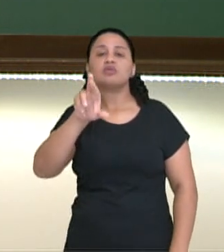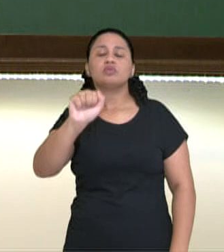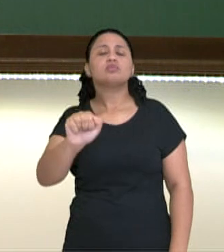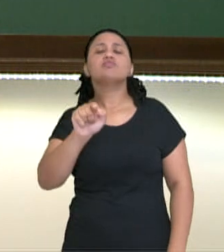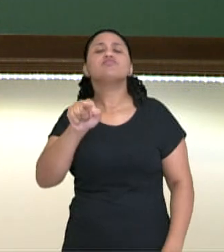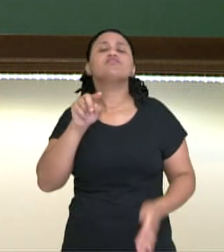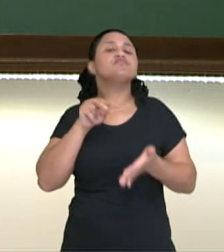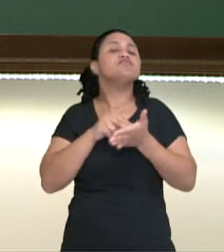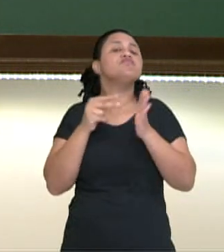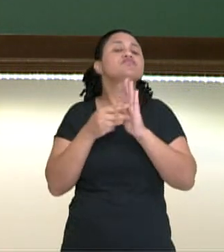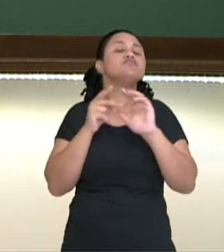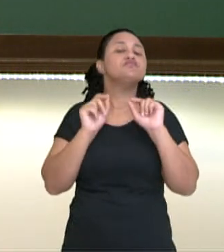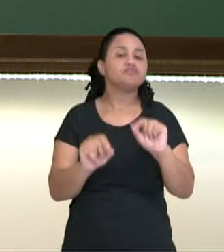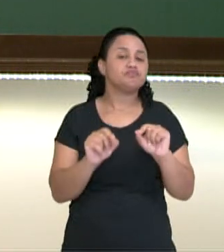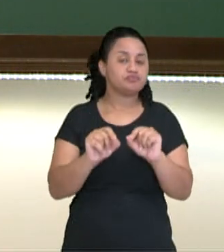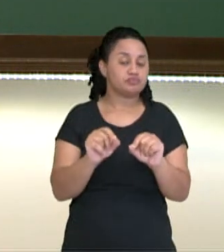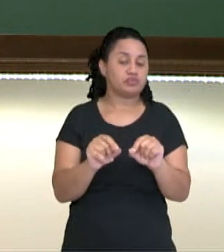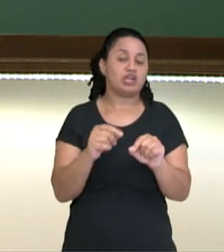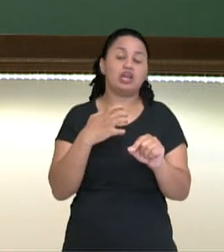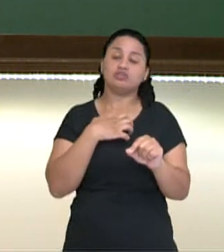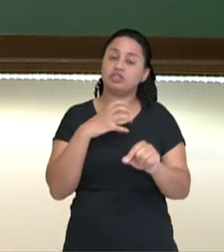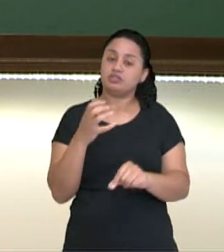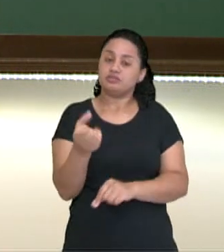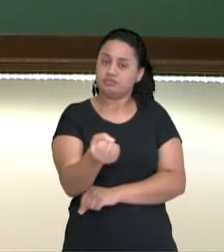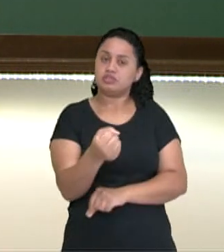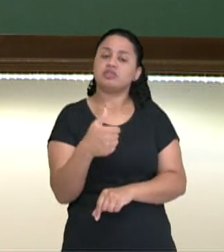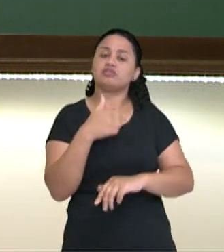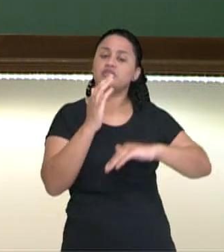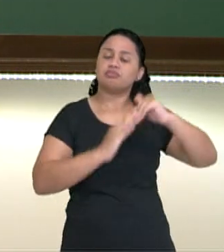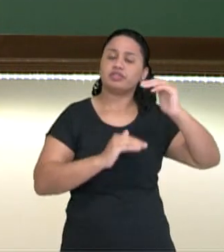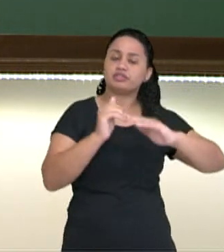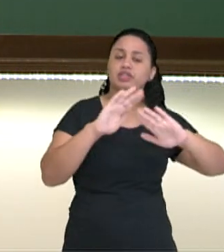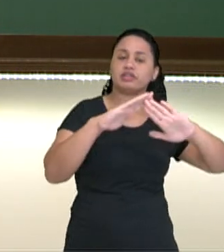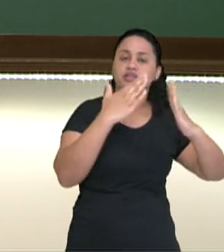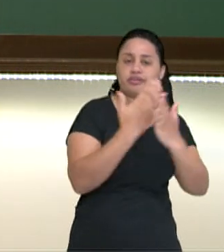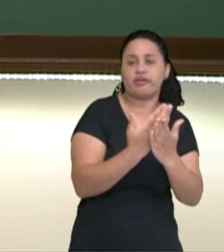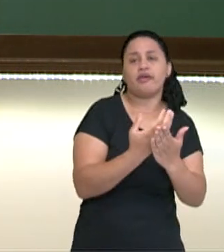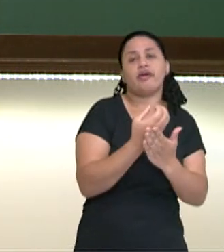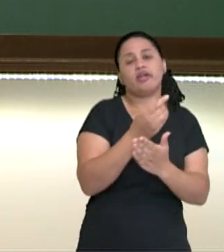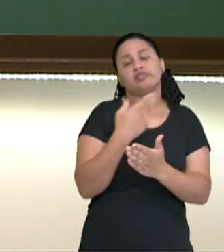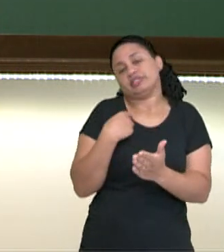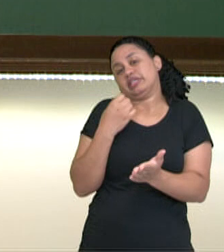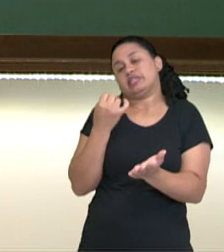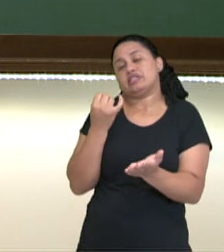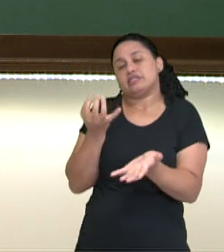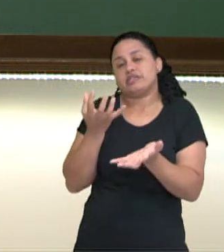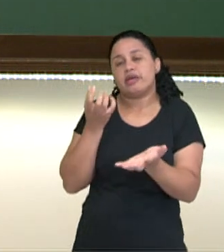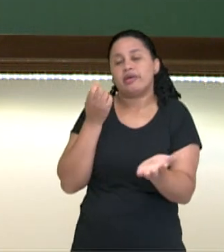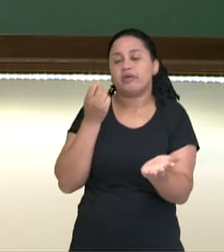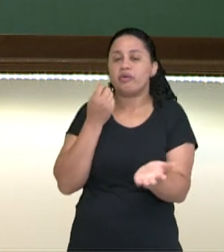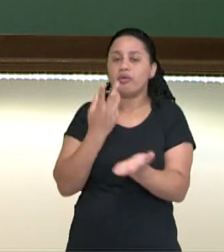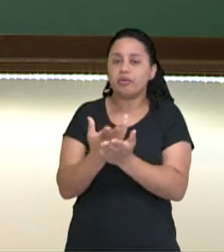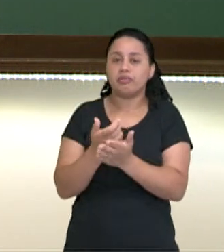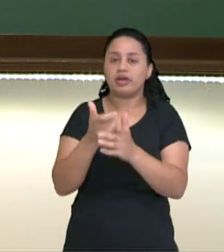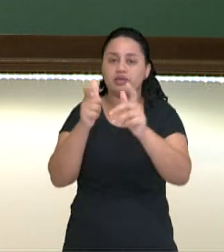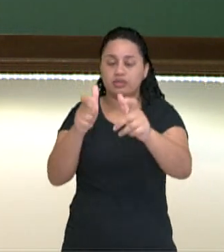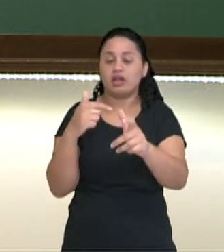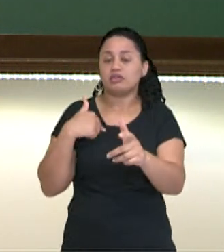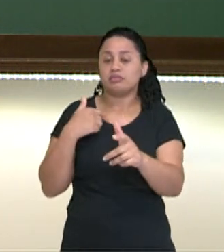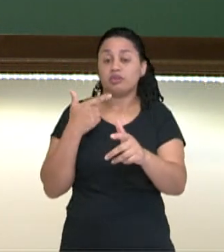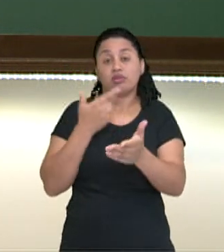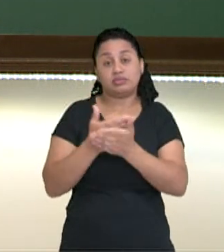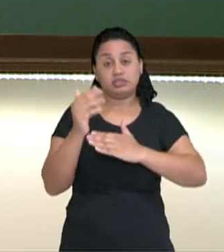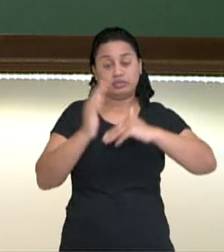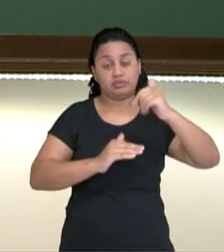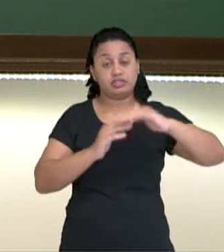tá? Quando vocês forem praticar lá na escola ou forem comprar uma raquete em algum lugar para começar a praticar, vocês têm que prestar